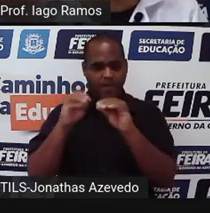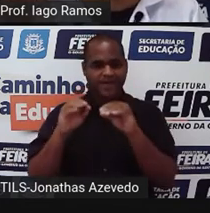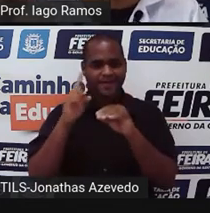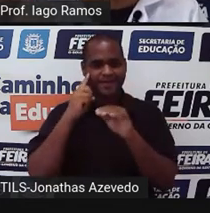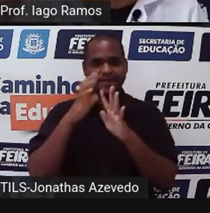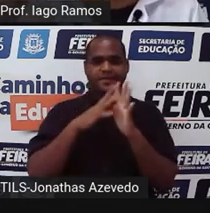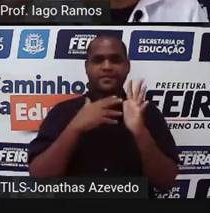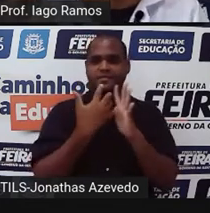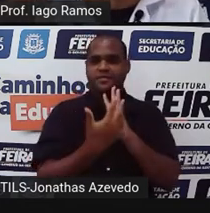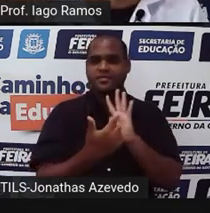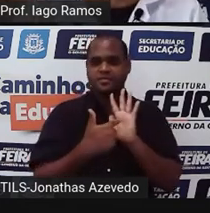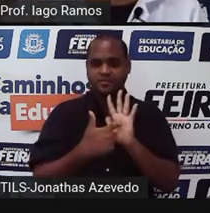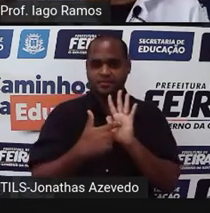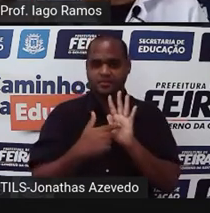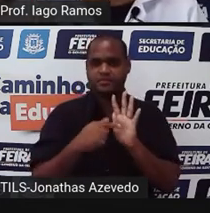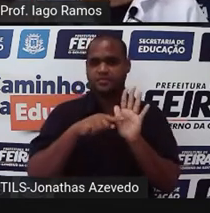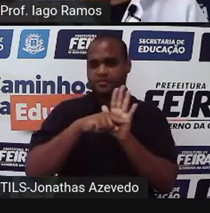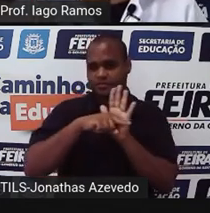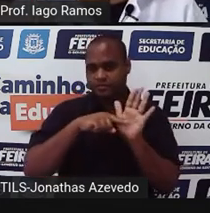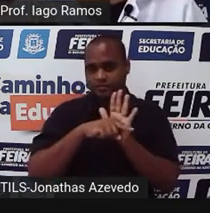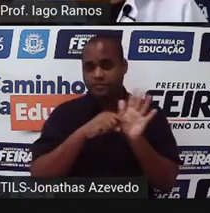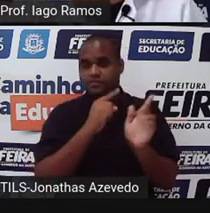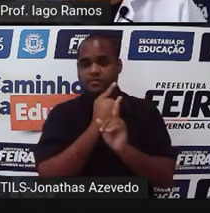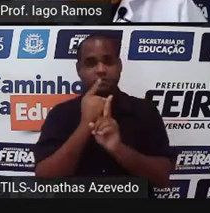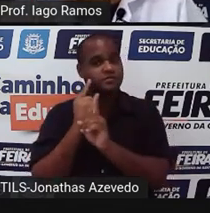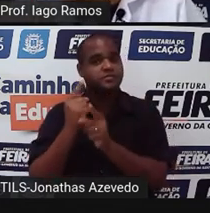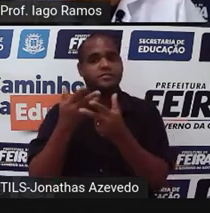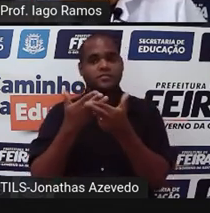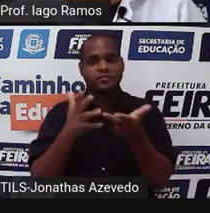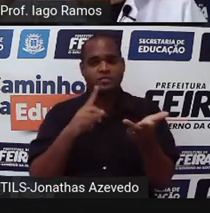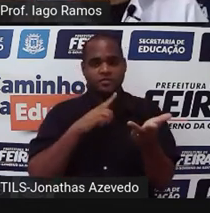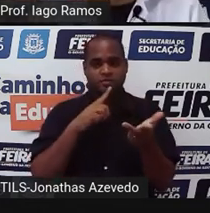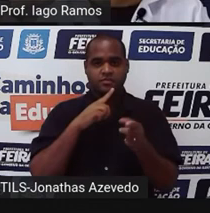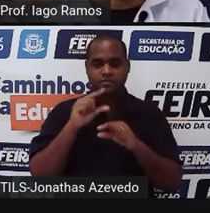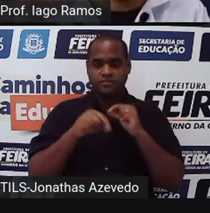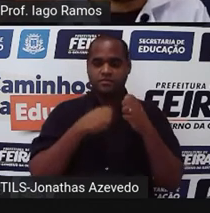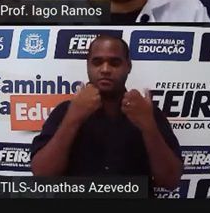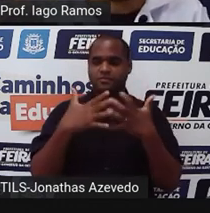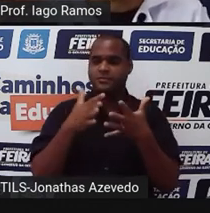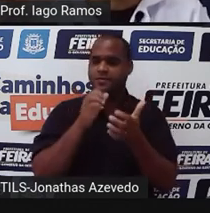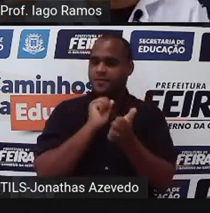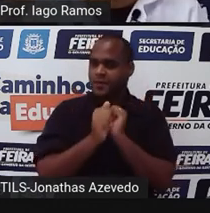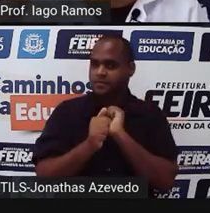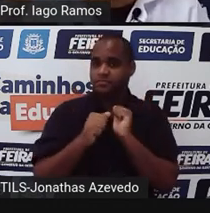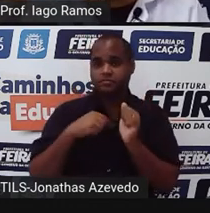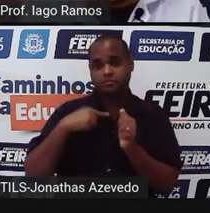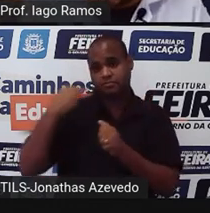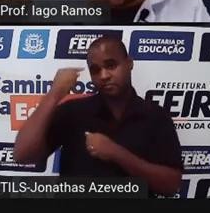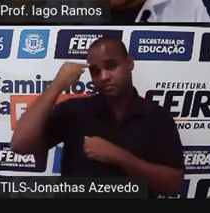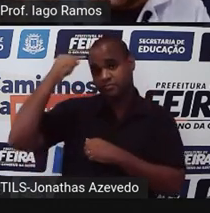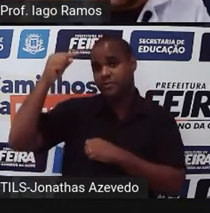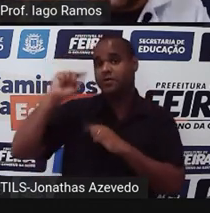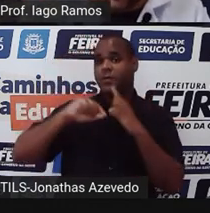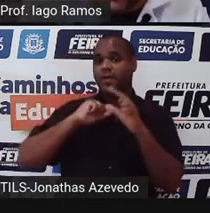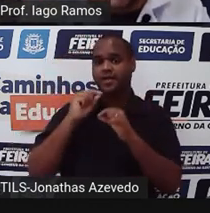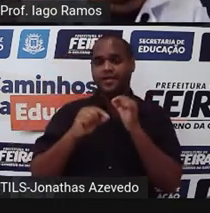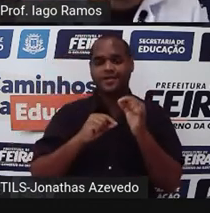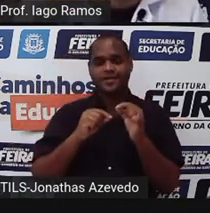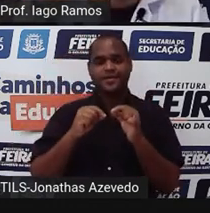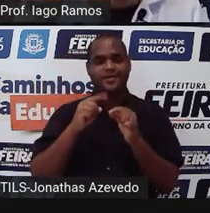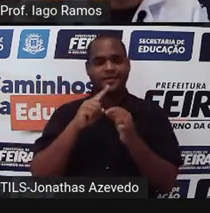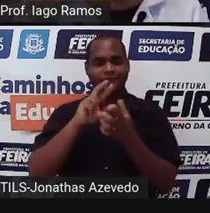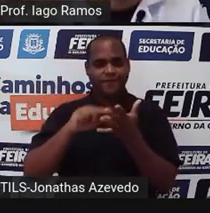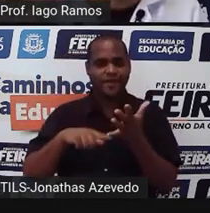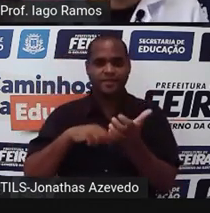tabela que eu fiz, ó. Pesquisa de preferência por esportes. É uma situação hipotética. Coluna dos